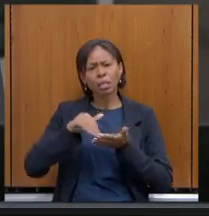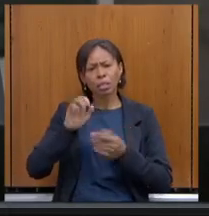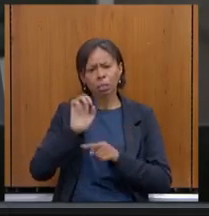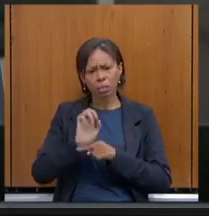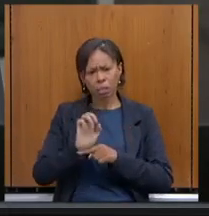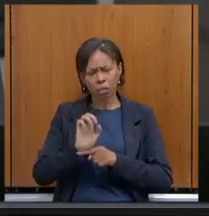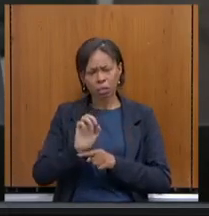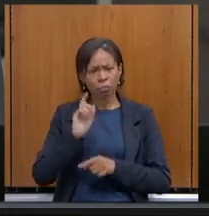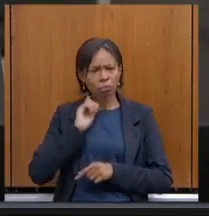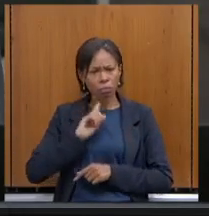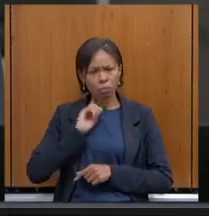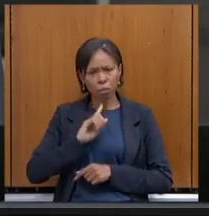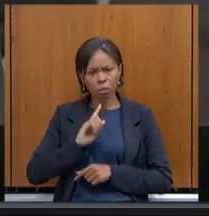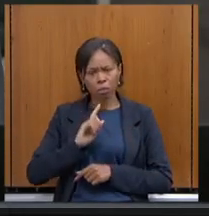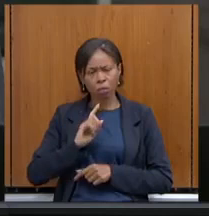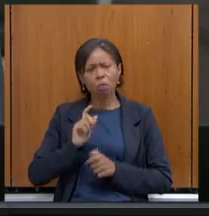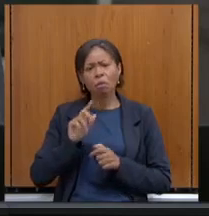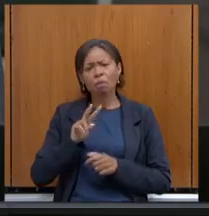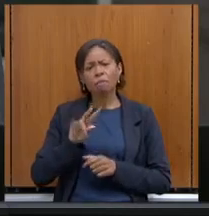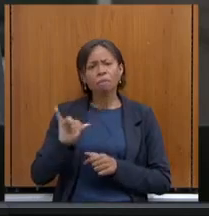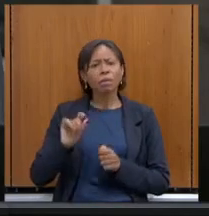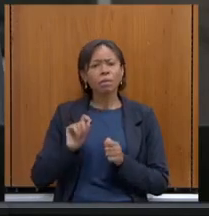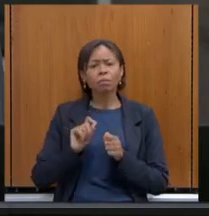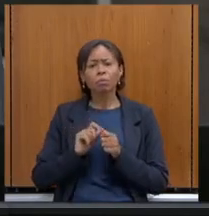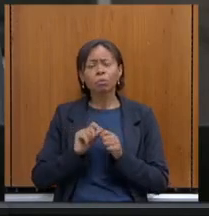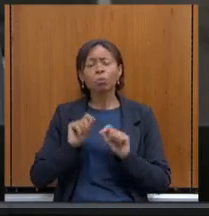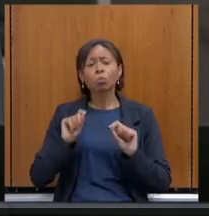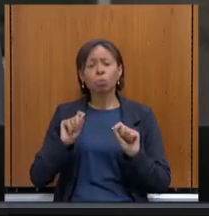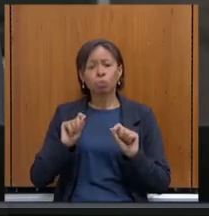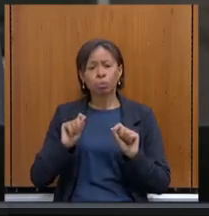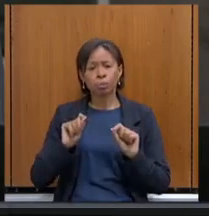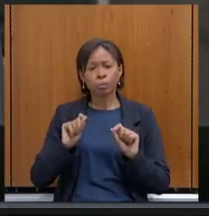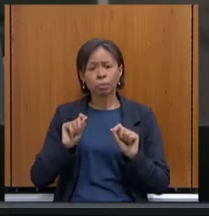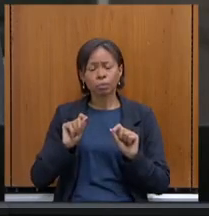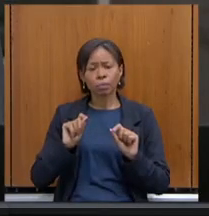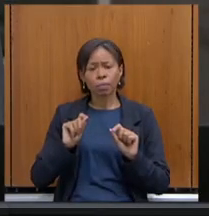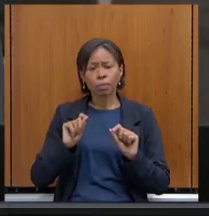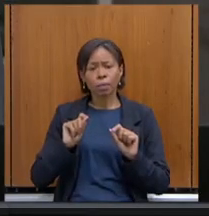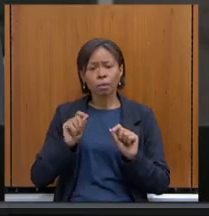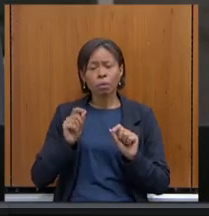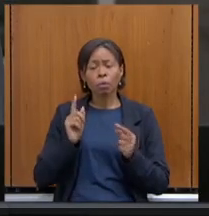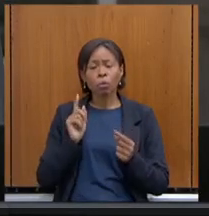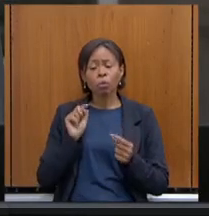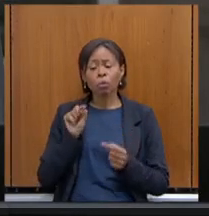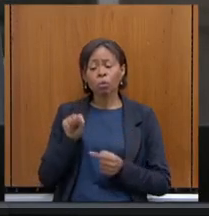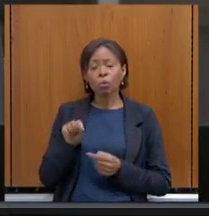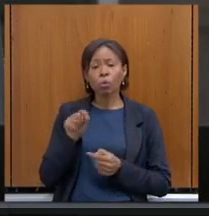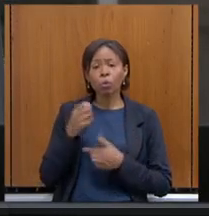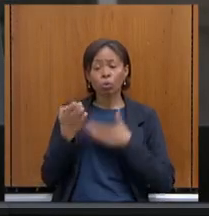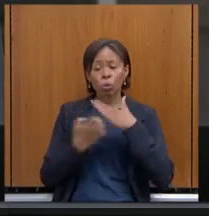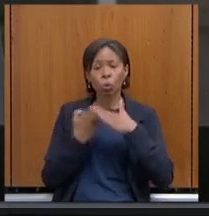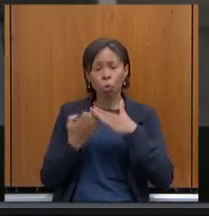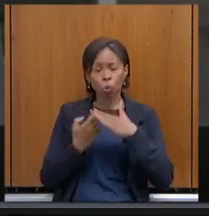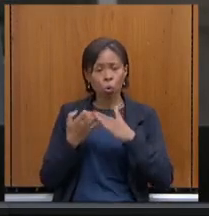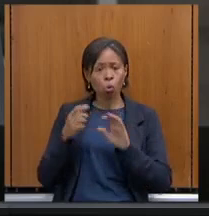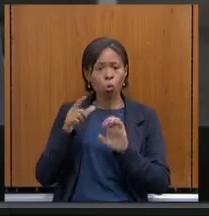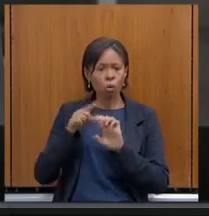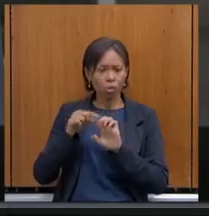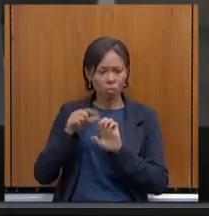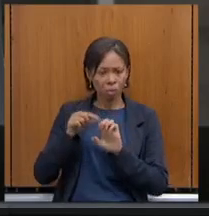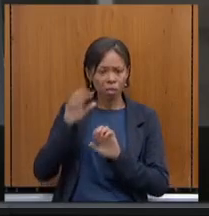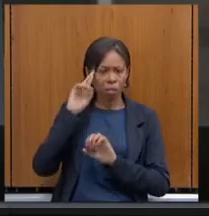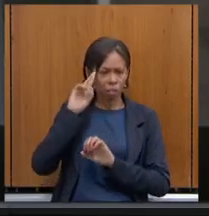pretende fazer para que os empresários mineiros tenham direito aos benefícios instituídos